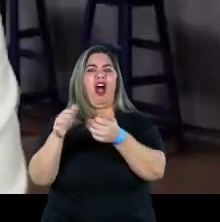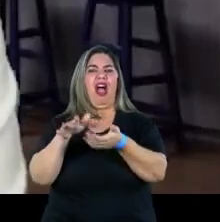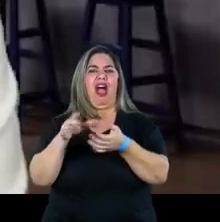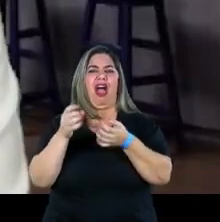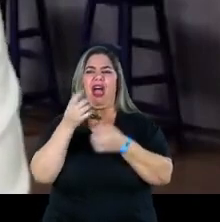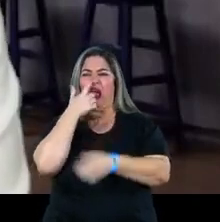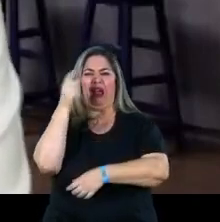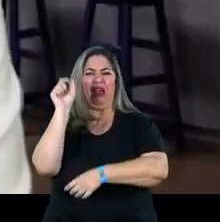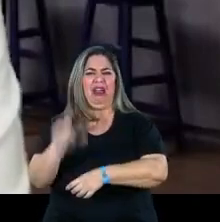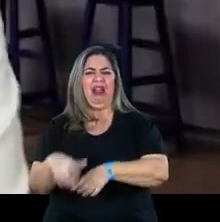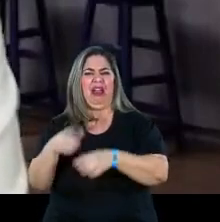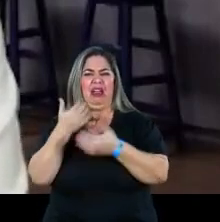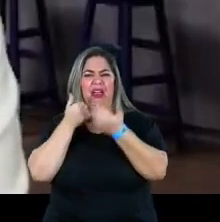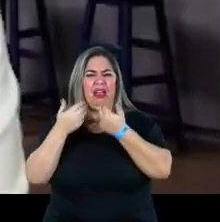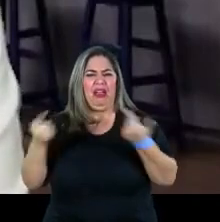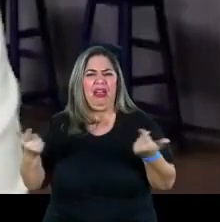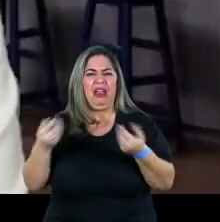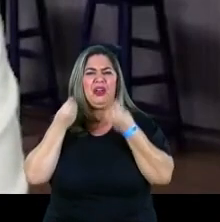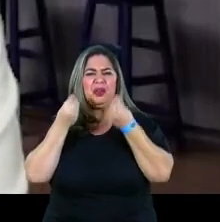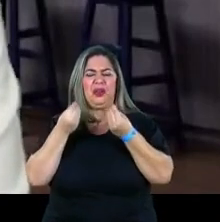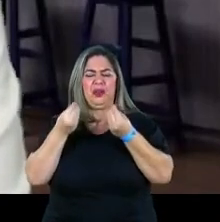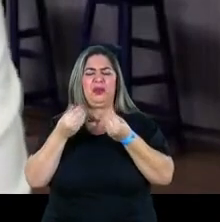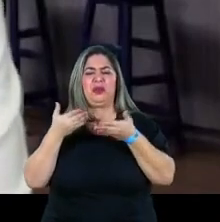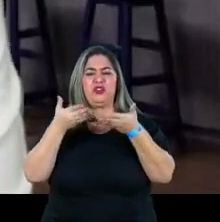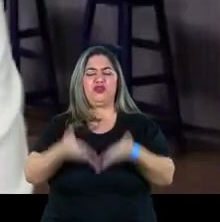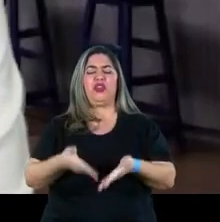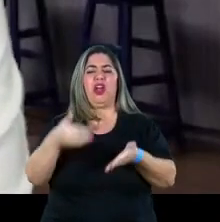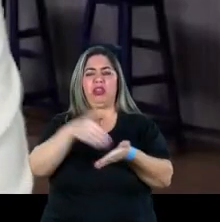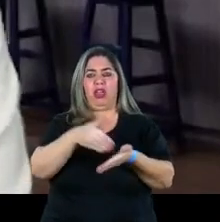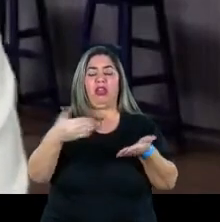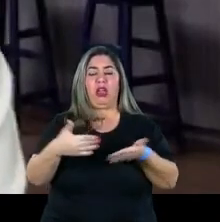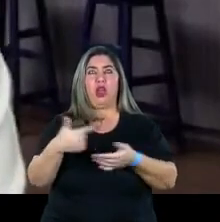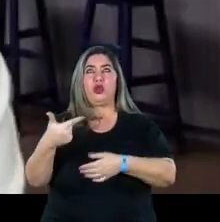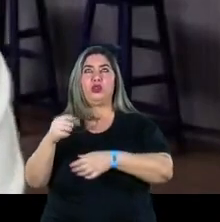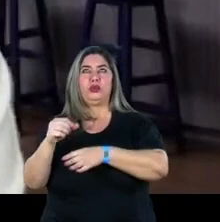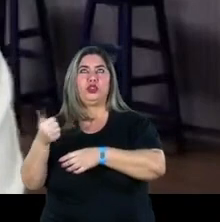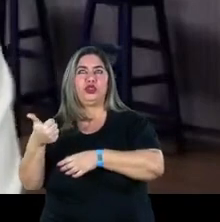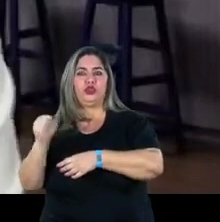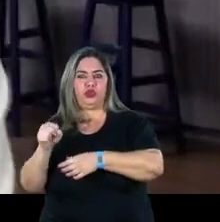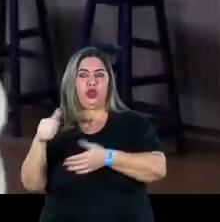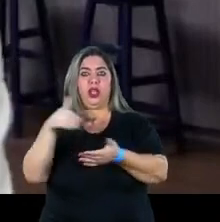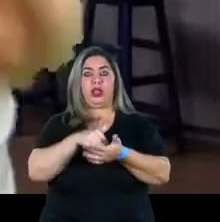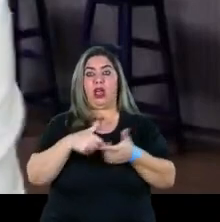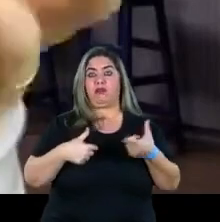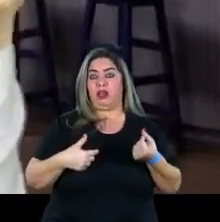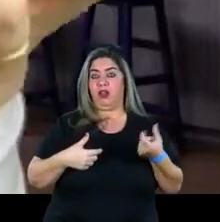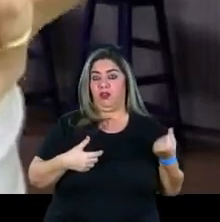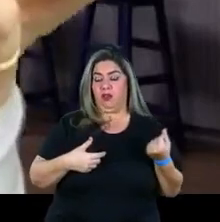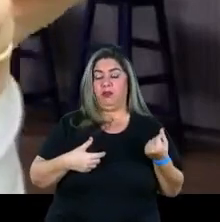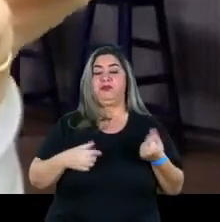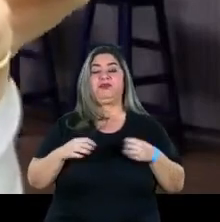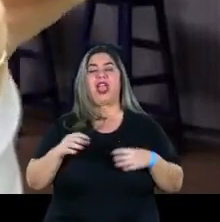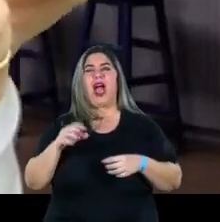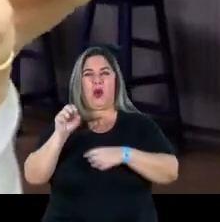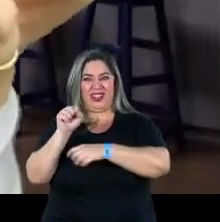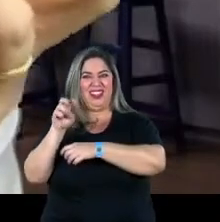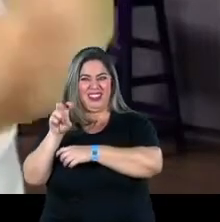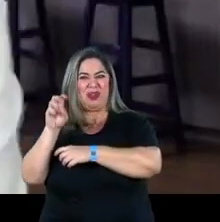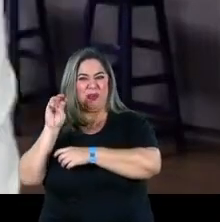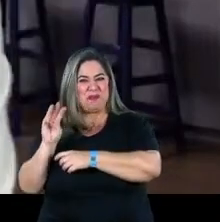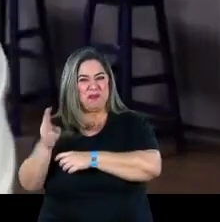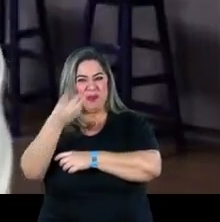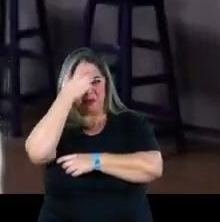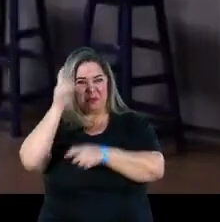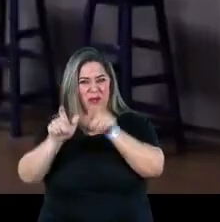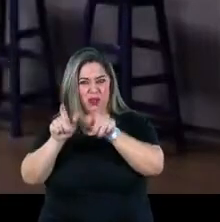finalizar aqui esse histórico de como chegamos até aqui, de 2018 para 2020, aqueles 85 milhões de pessoas